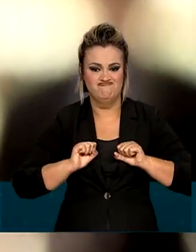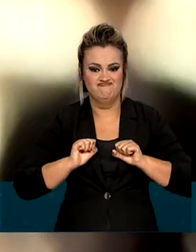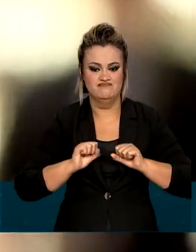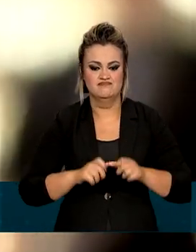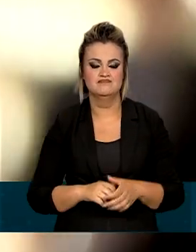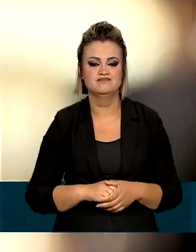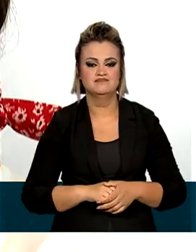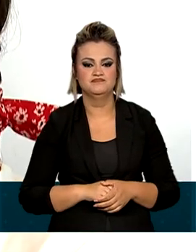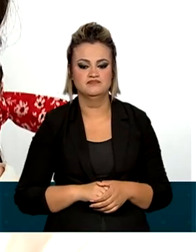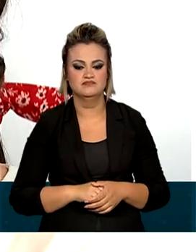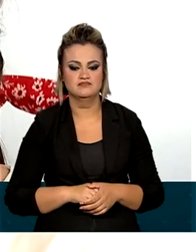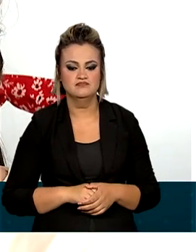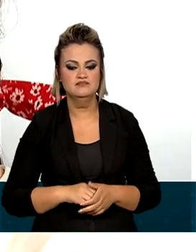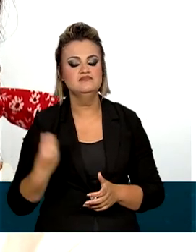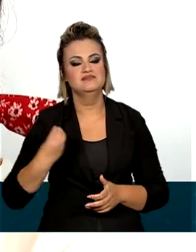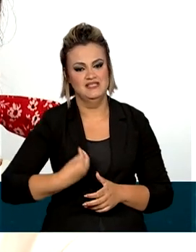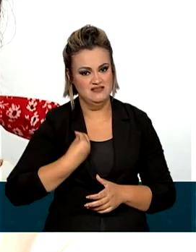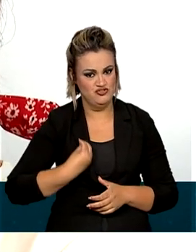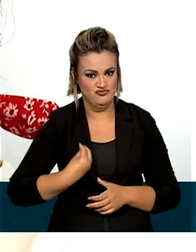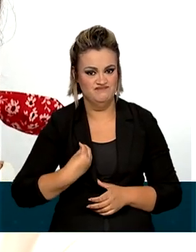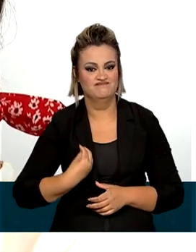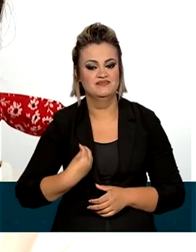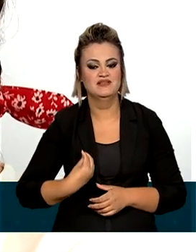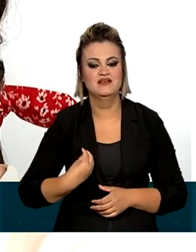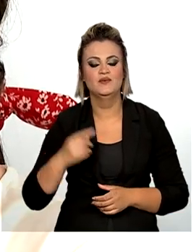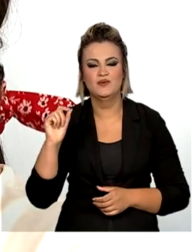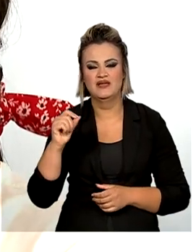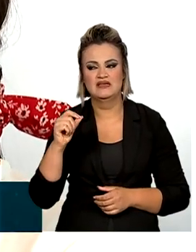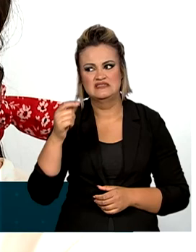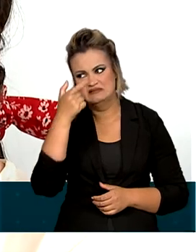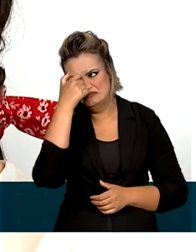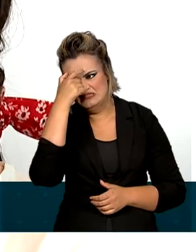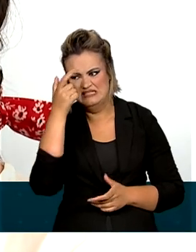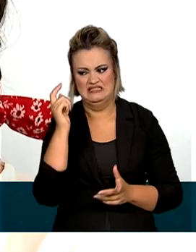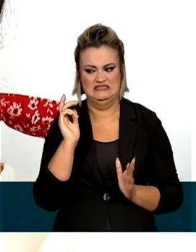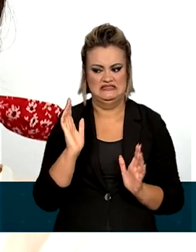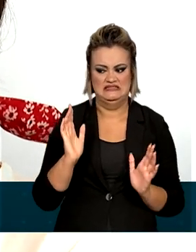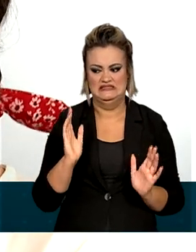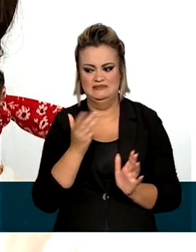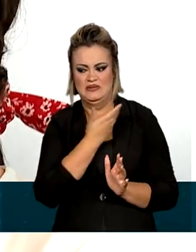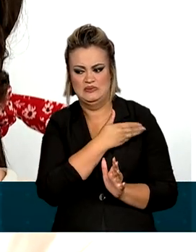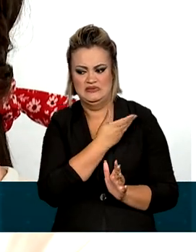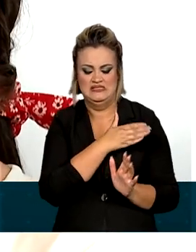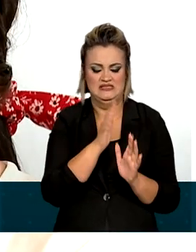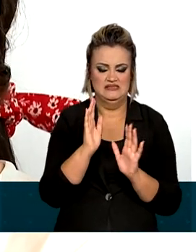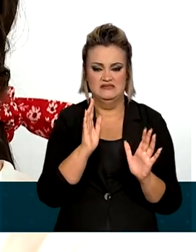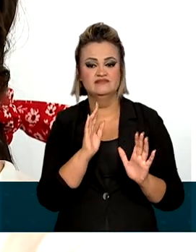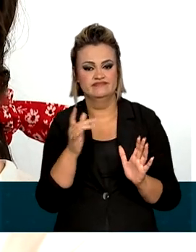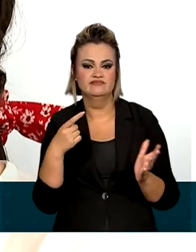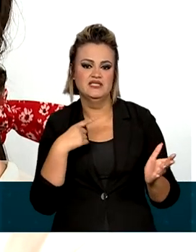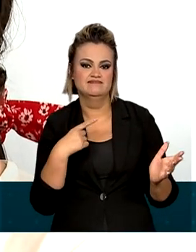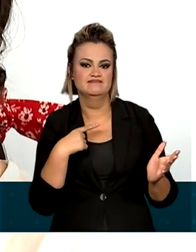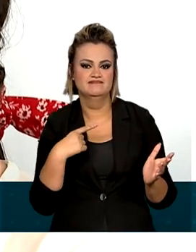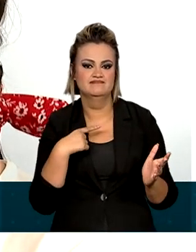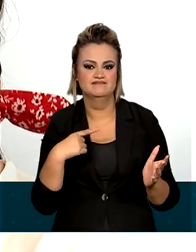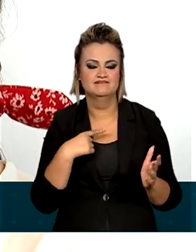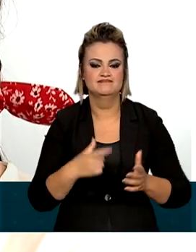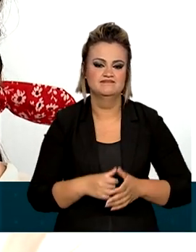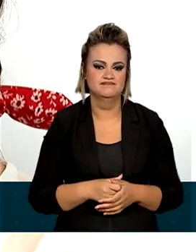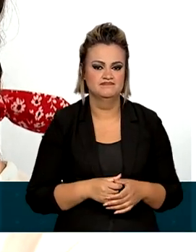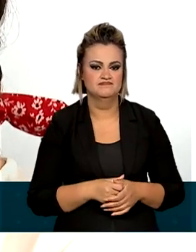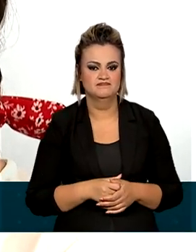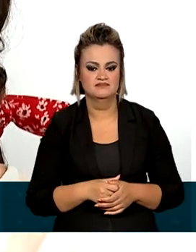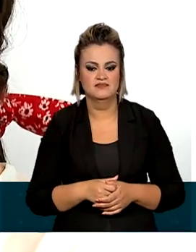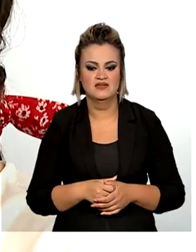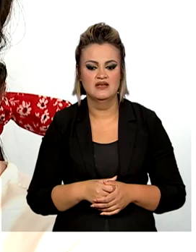com HIV. Ainda existe a questão do estigma, de preconceito em si mesmo, em relação à pessoa que vive com